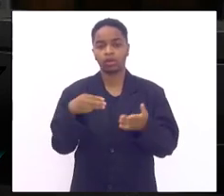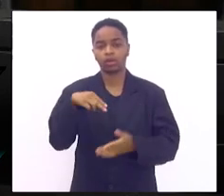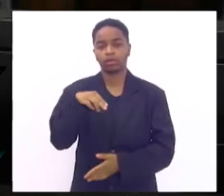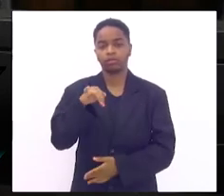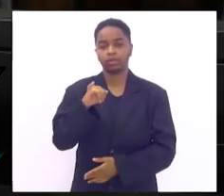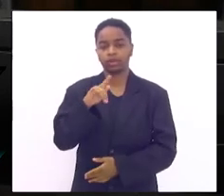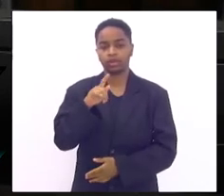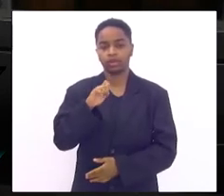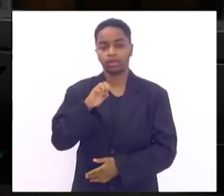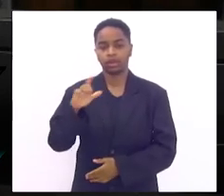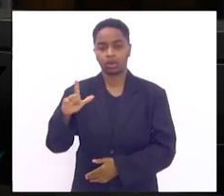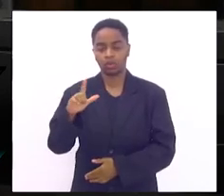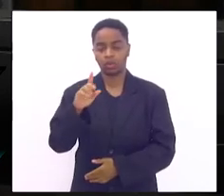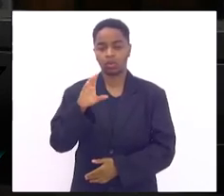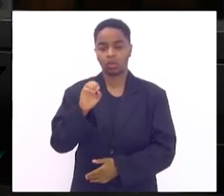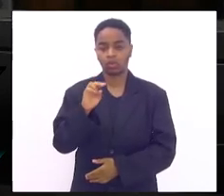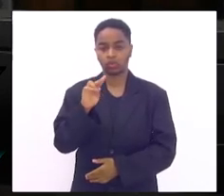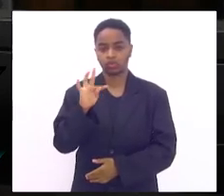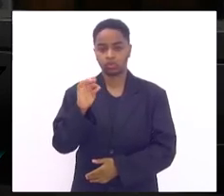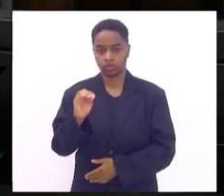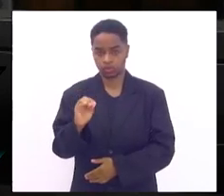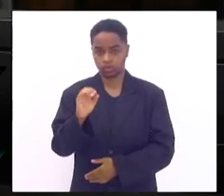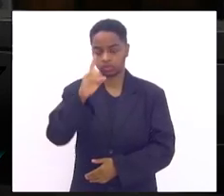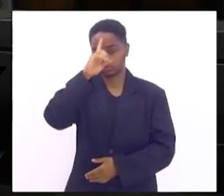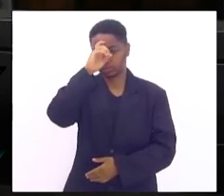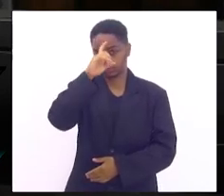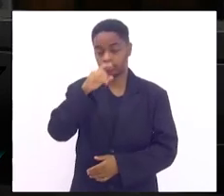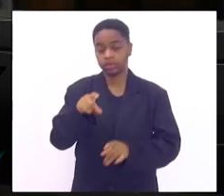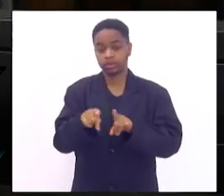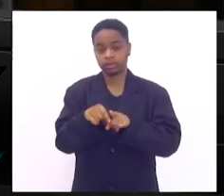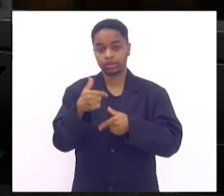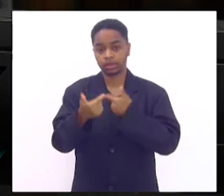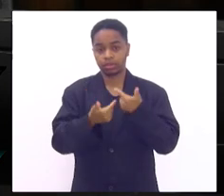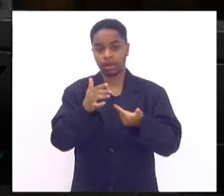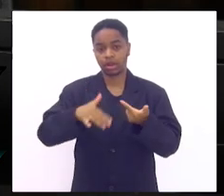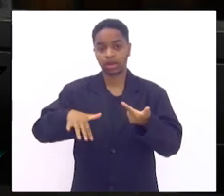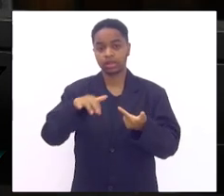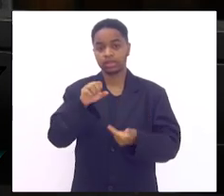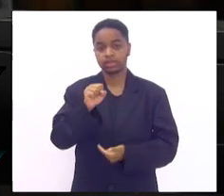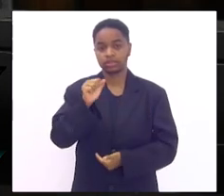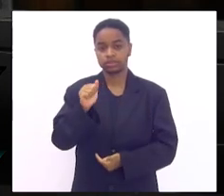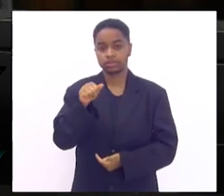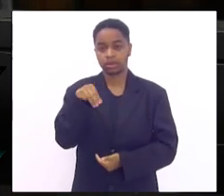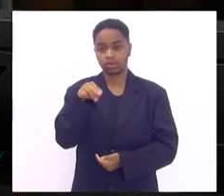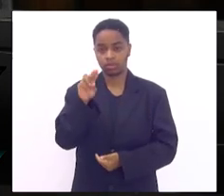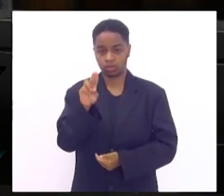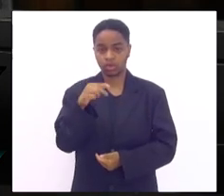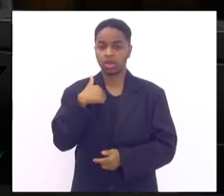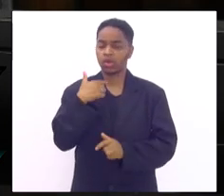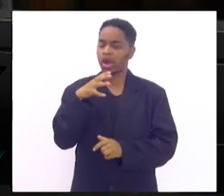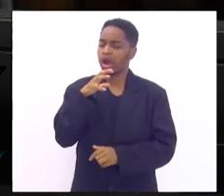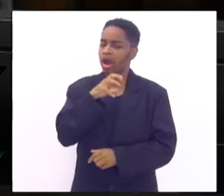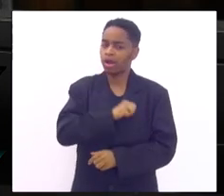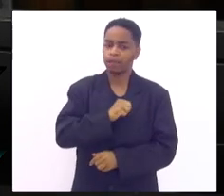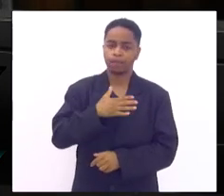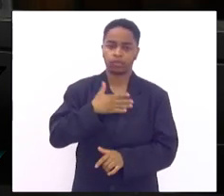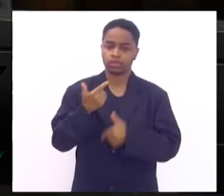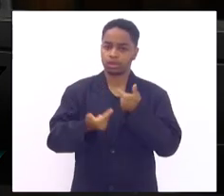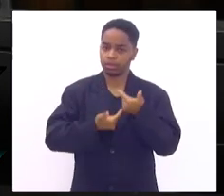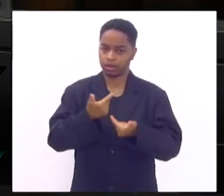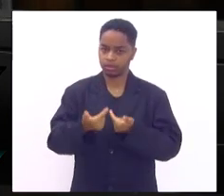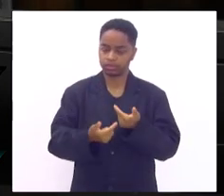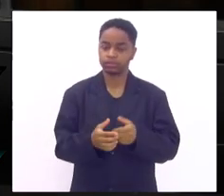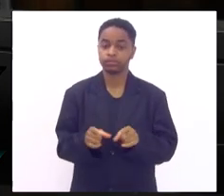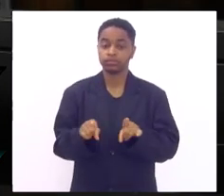Estado de Saúde na SAMU eu sou samuzeiro de carteirinha adoro meu trabalho e